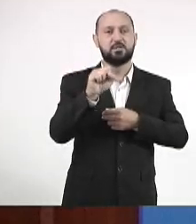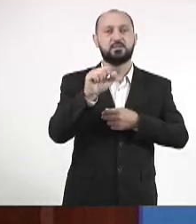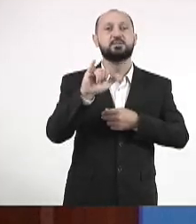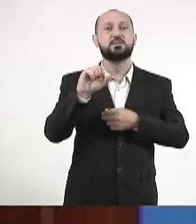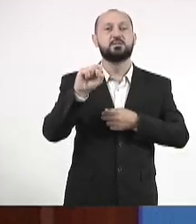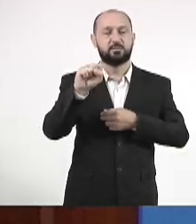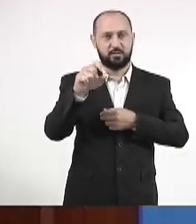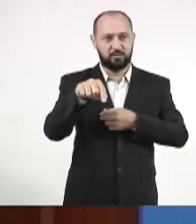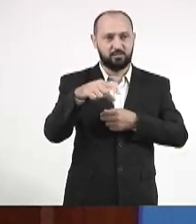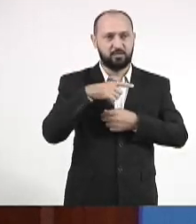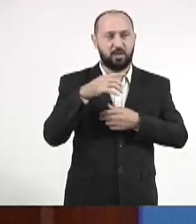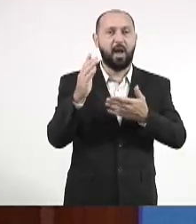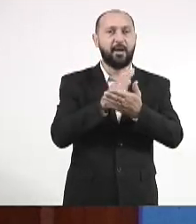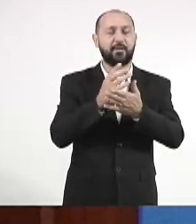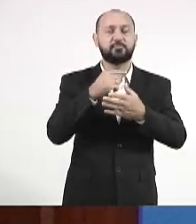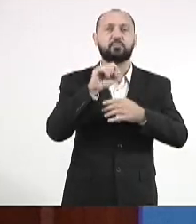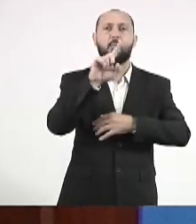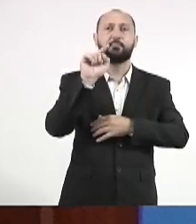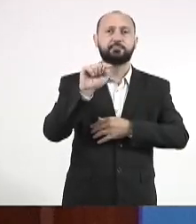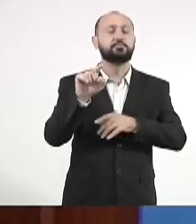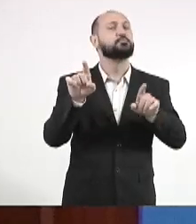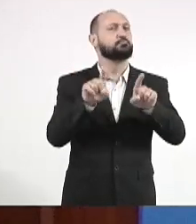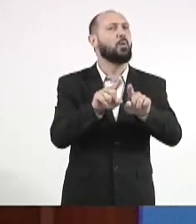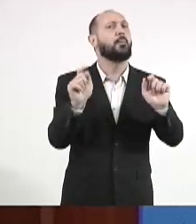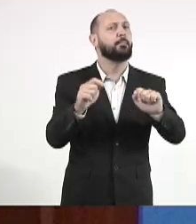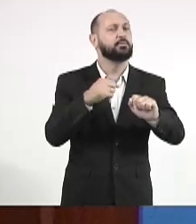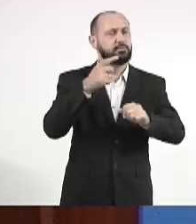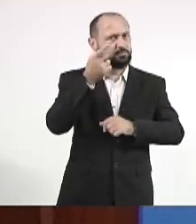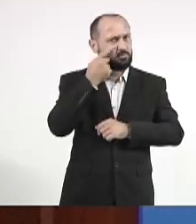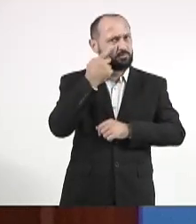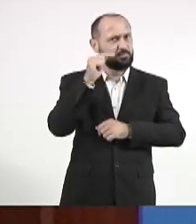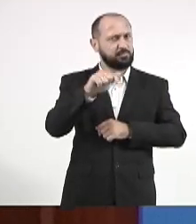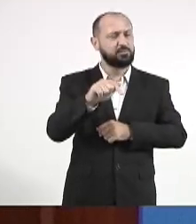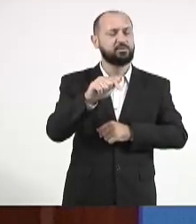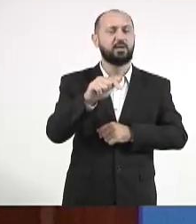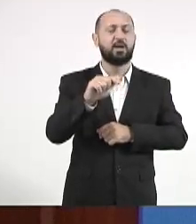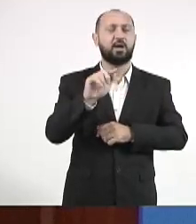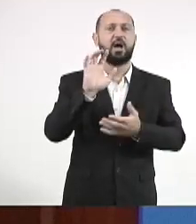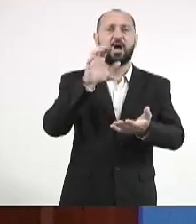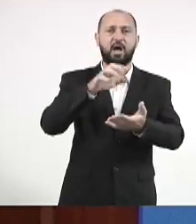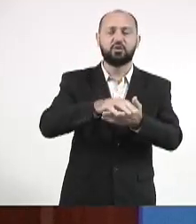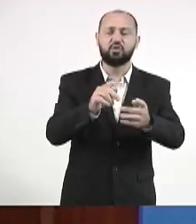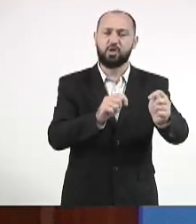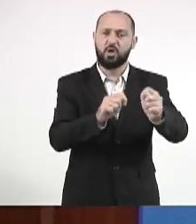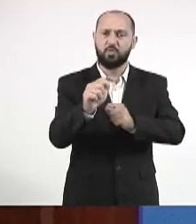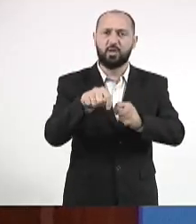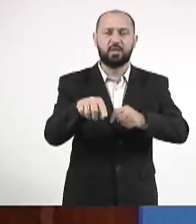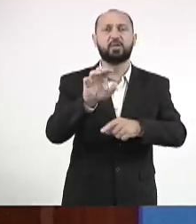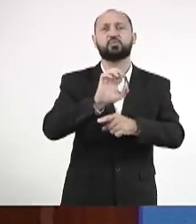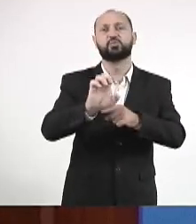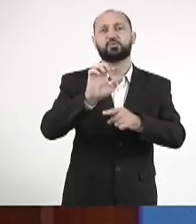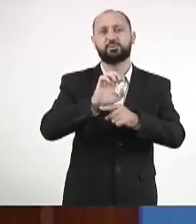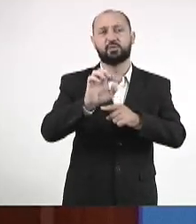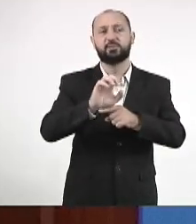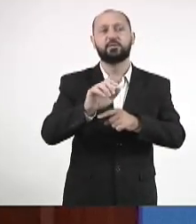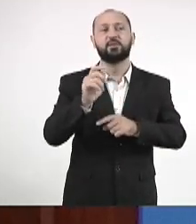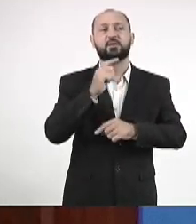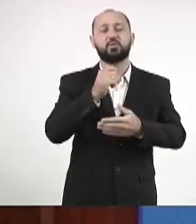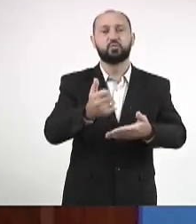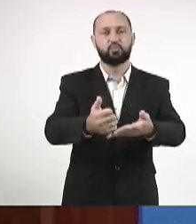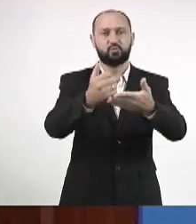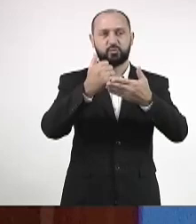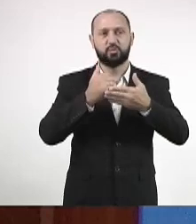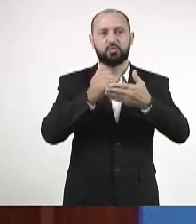já que há algumas questões que também podem ser vistas pela agência reguladora do Estado para que nos